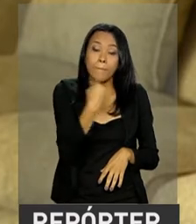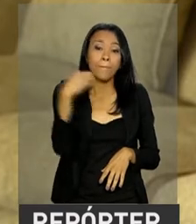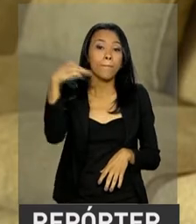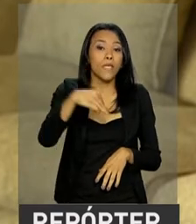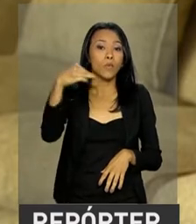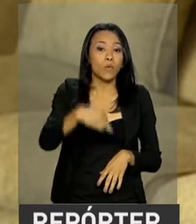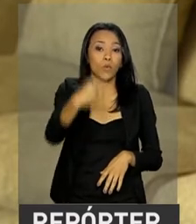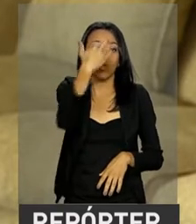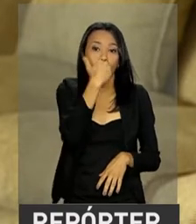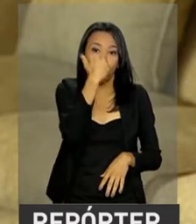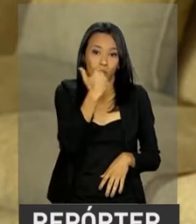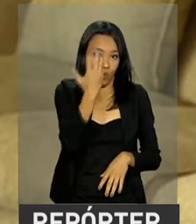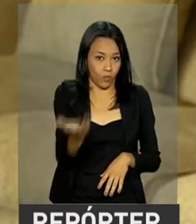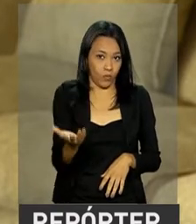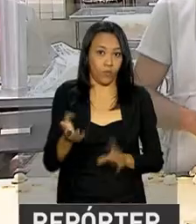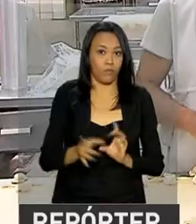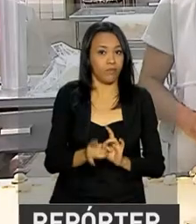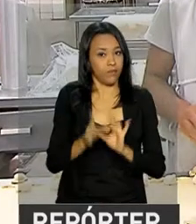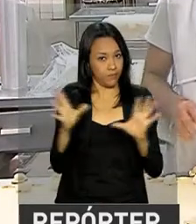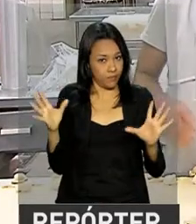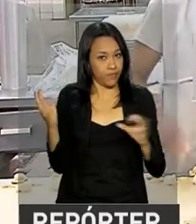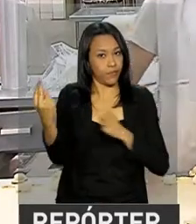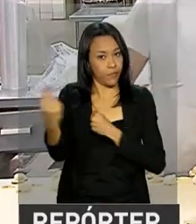Portanto, liberdade com proteção.